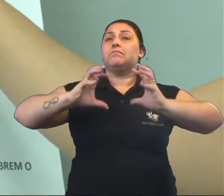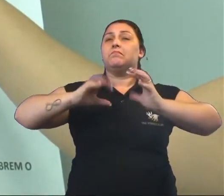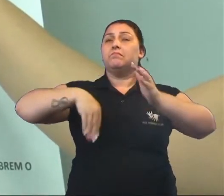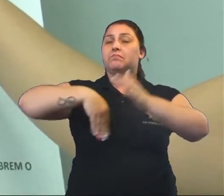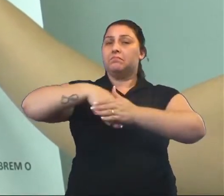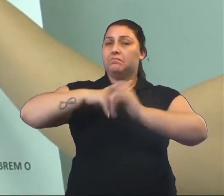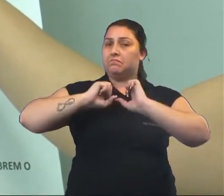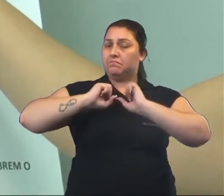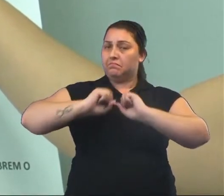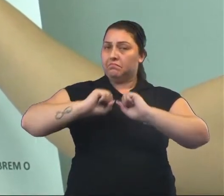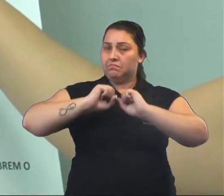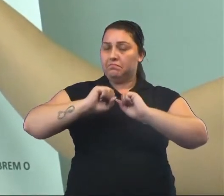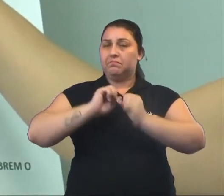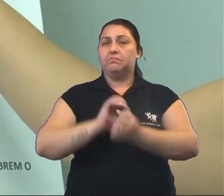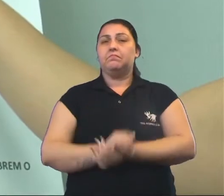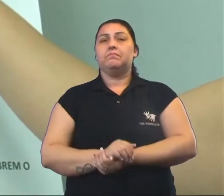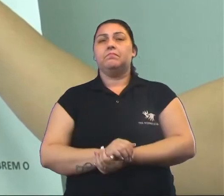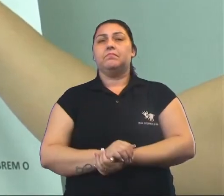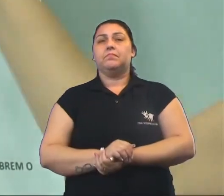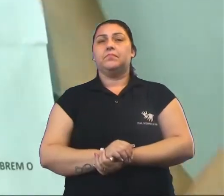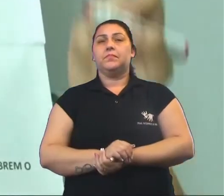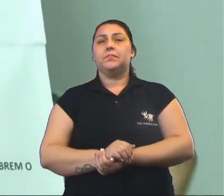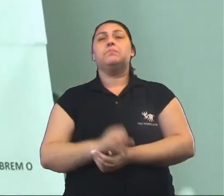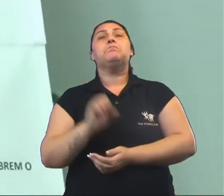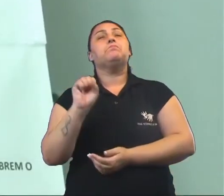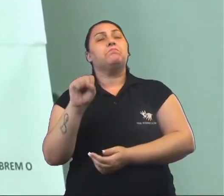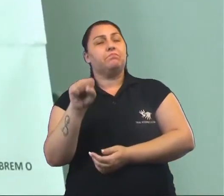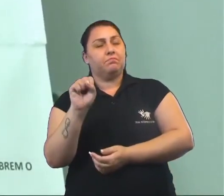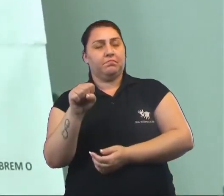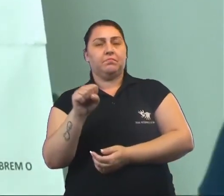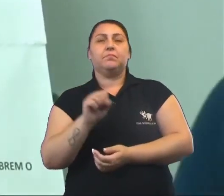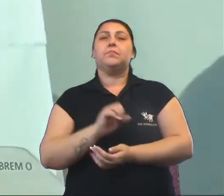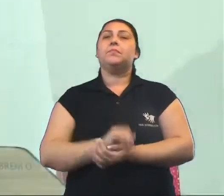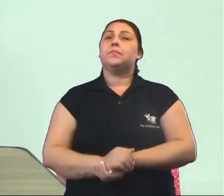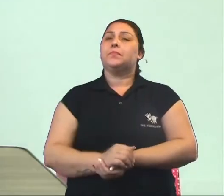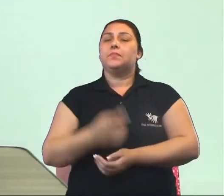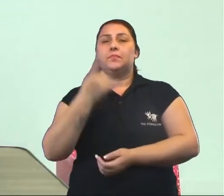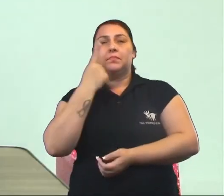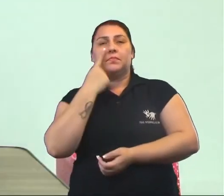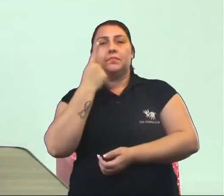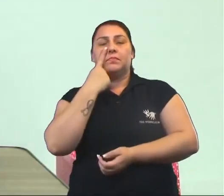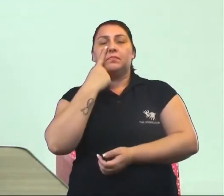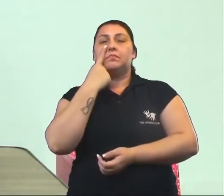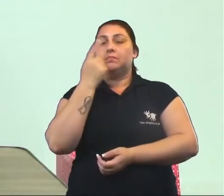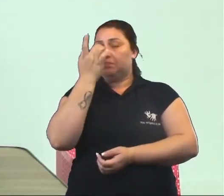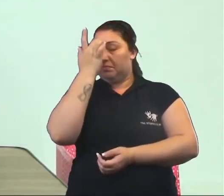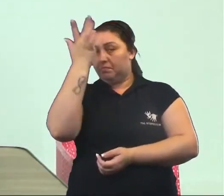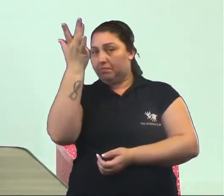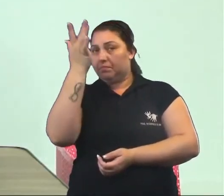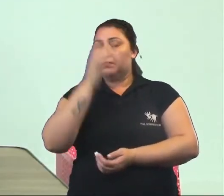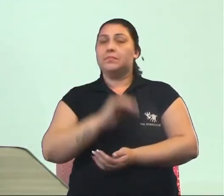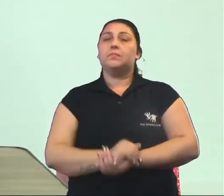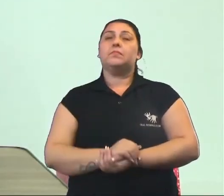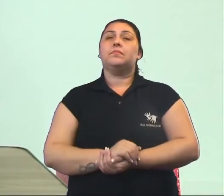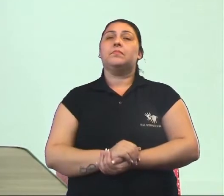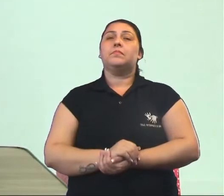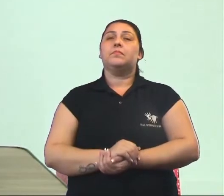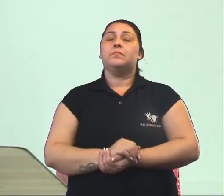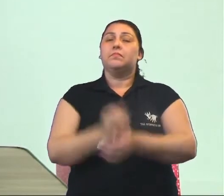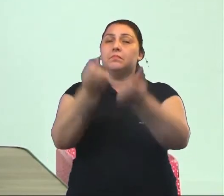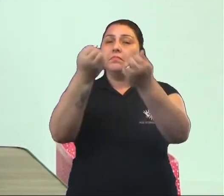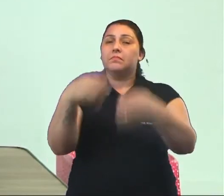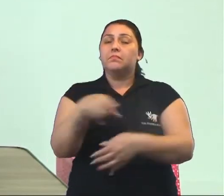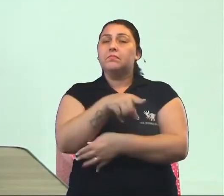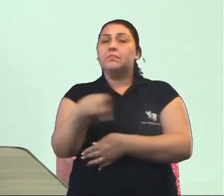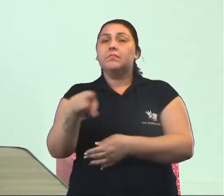Pode ser considerado corpo redondo? Pode sim. Olha só, turminha. Ficou fácil, não é mesmo? E deixa eu contar